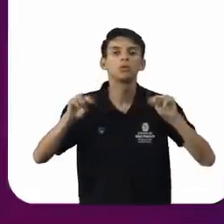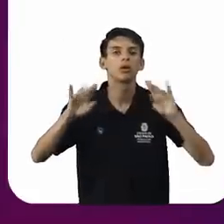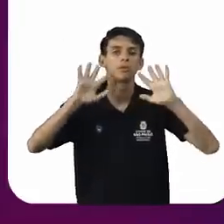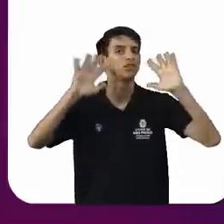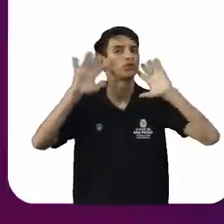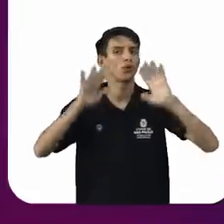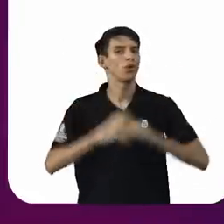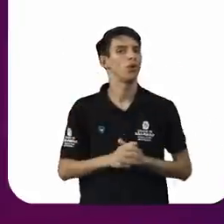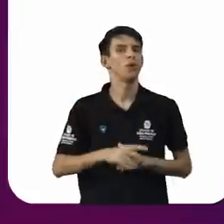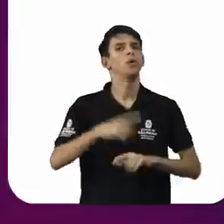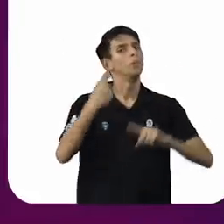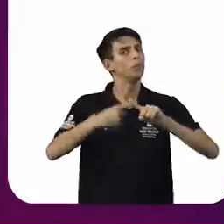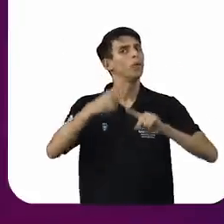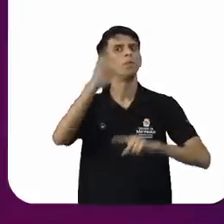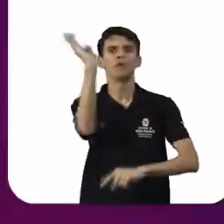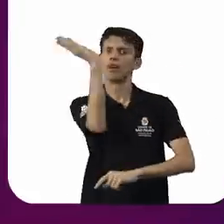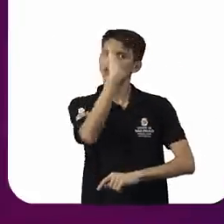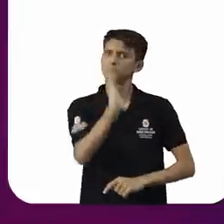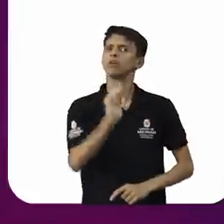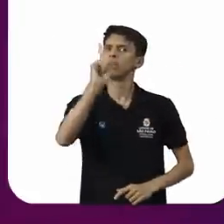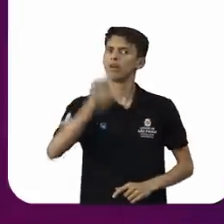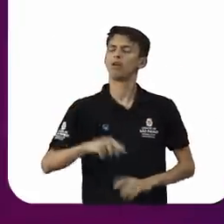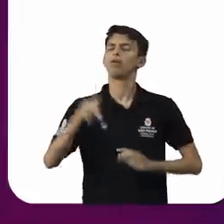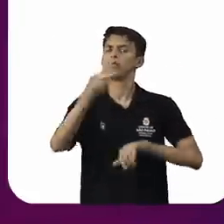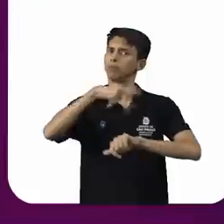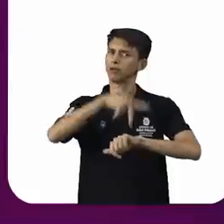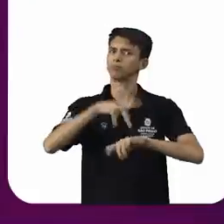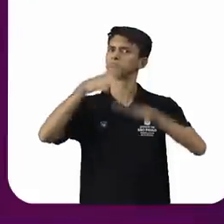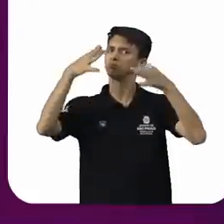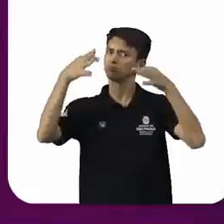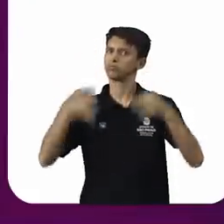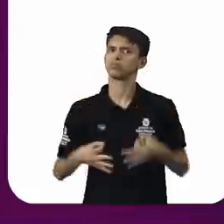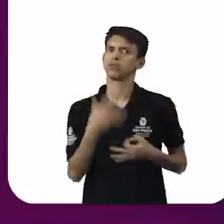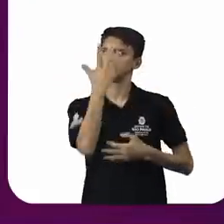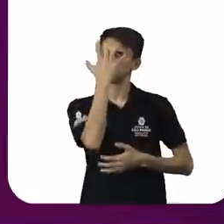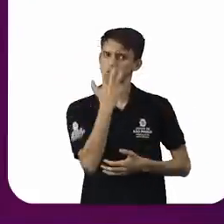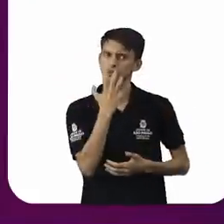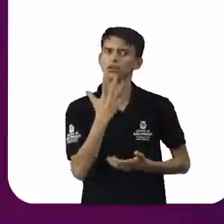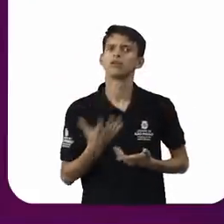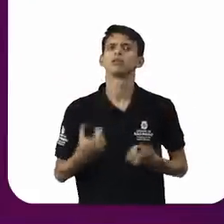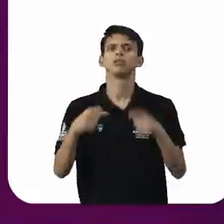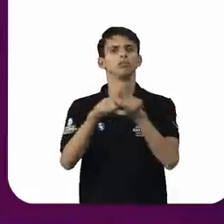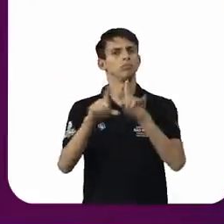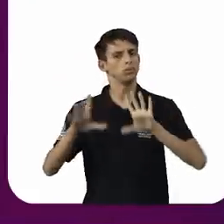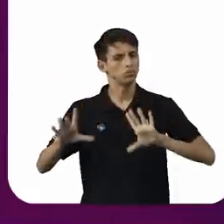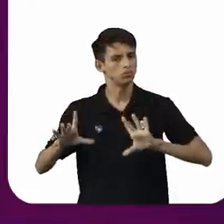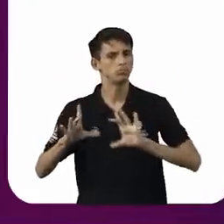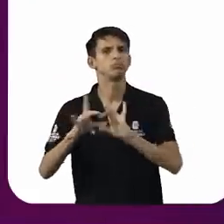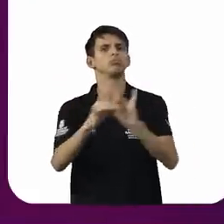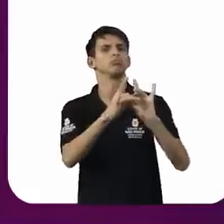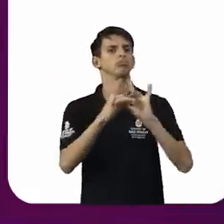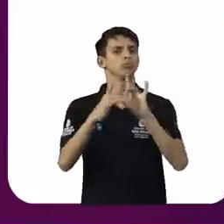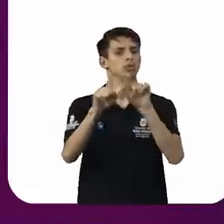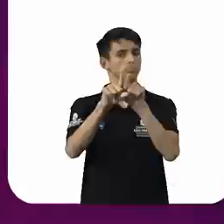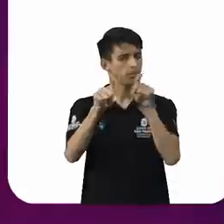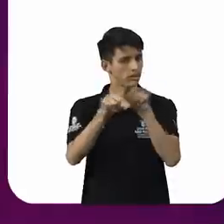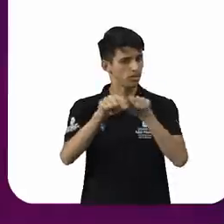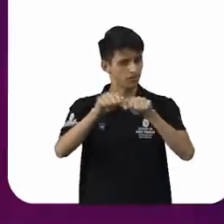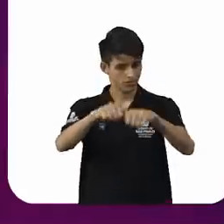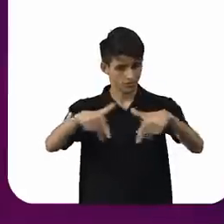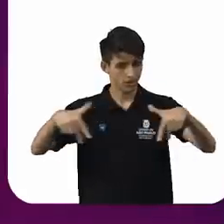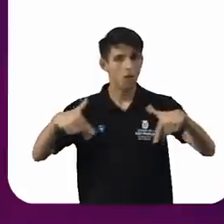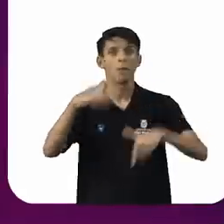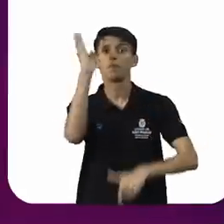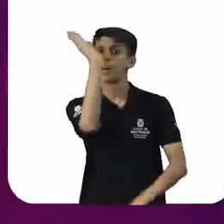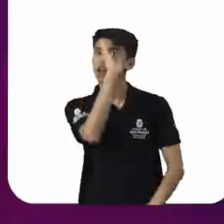Brasil é um país cordial, ele é um país da harmonia, da diversidade. A sua história